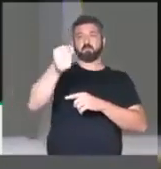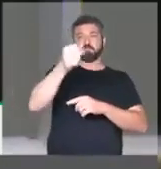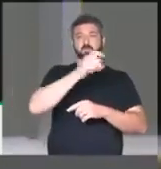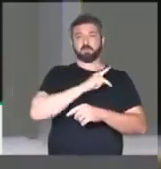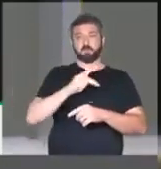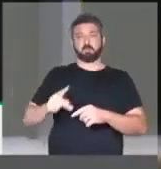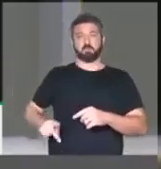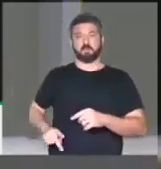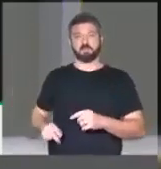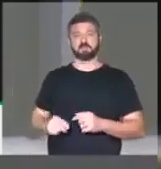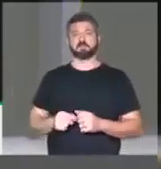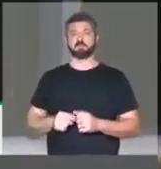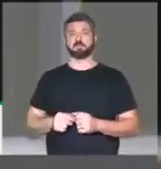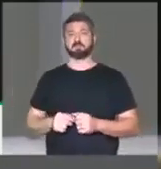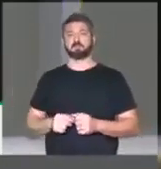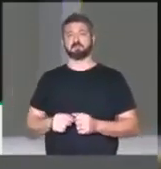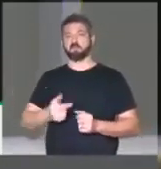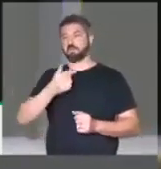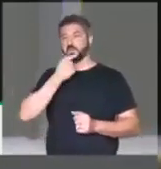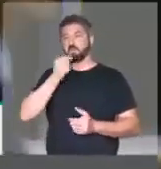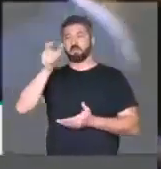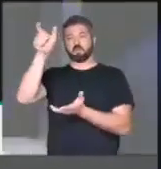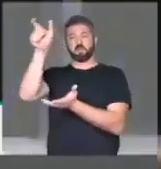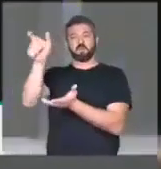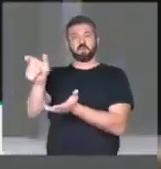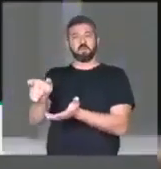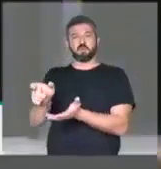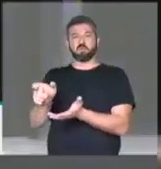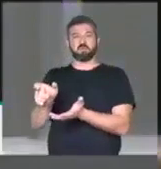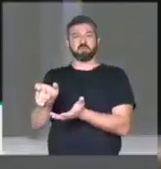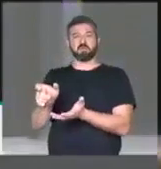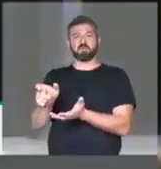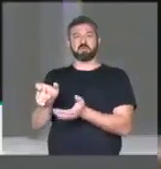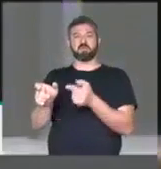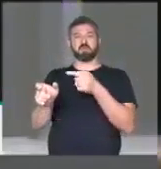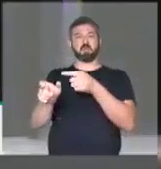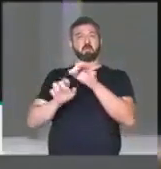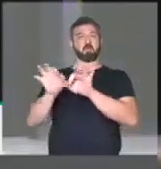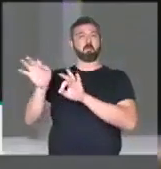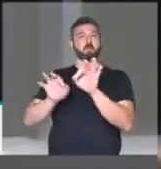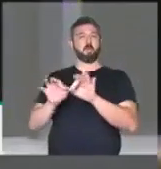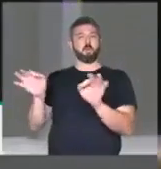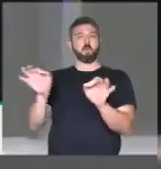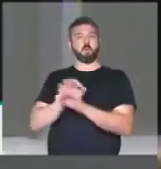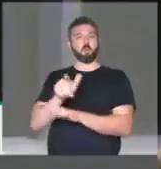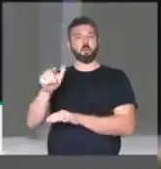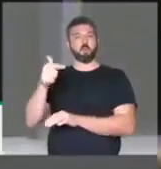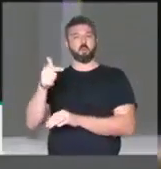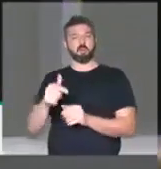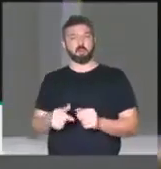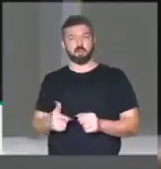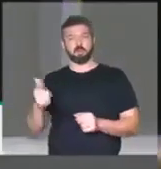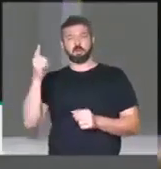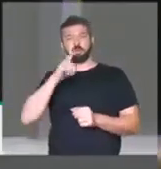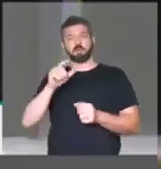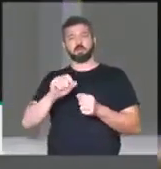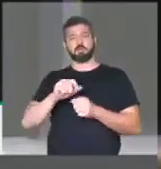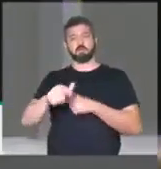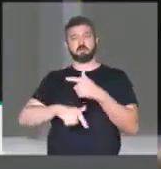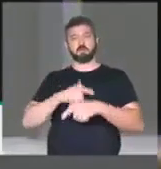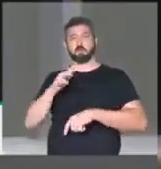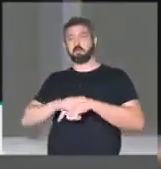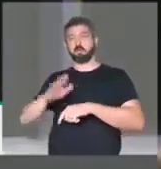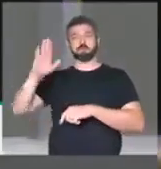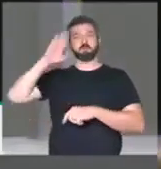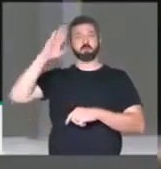República um homem que não estava preparado para exercer o cargo